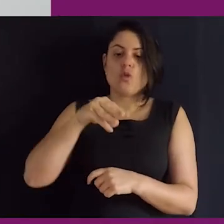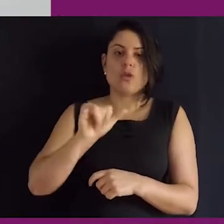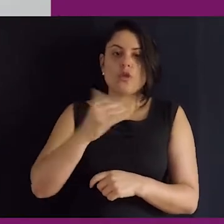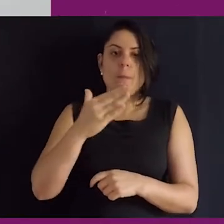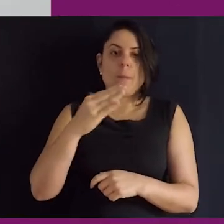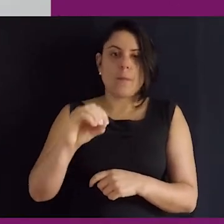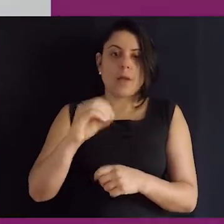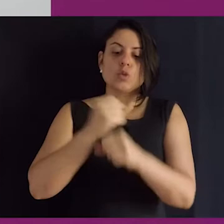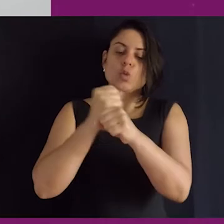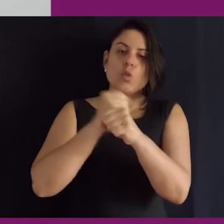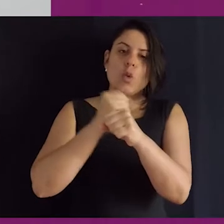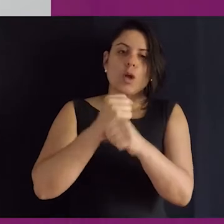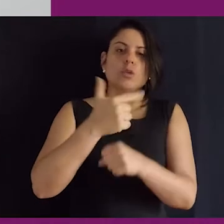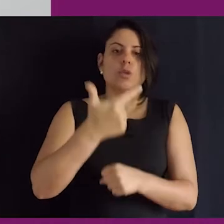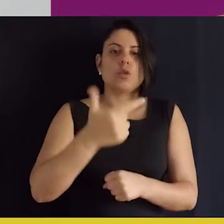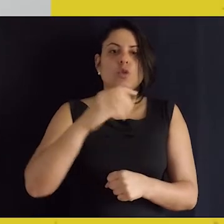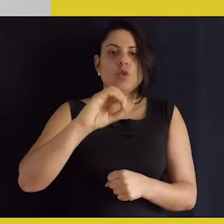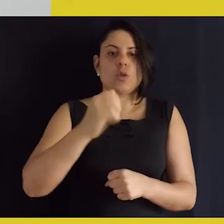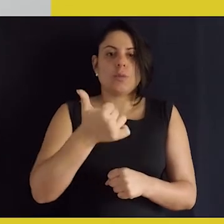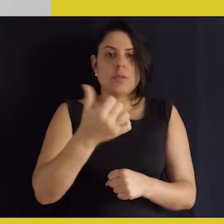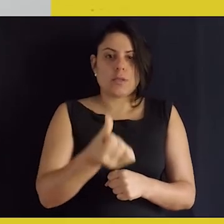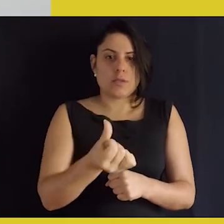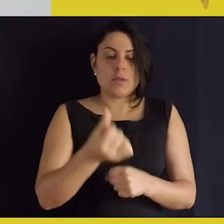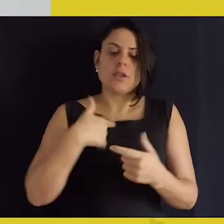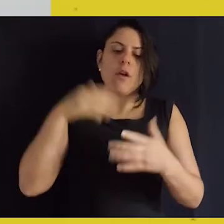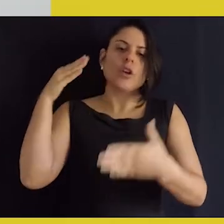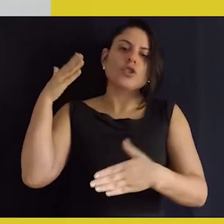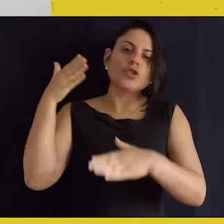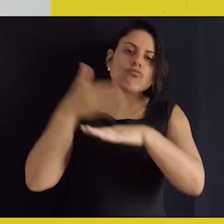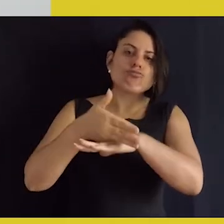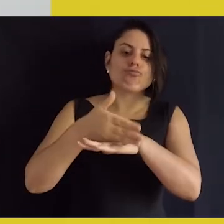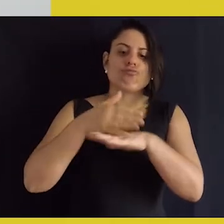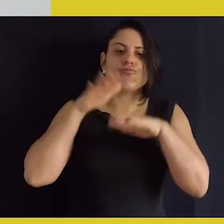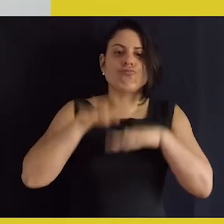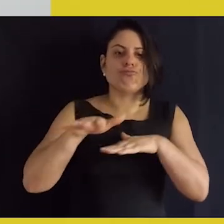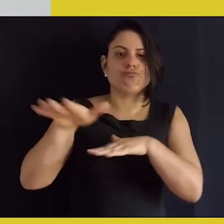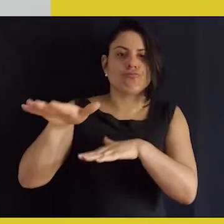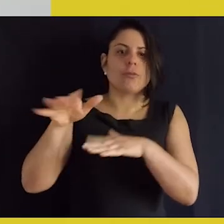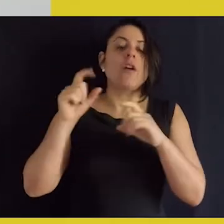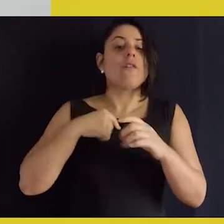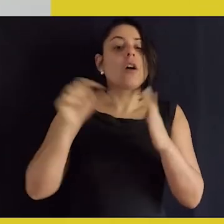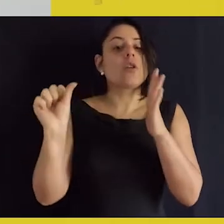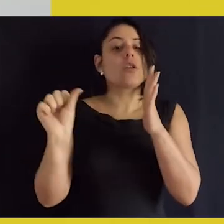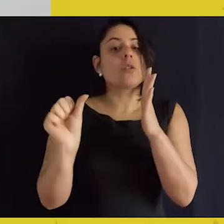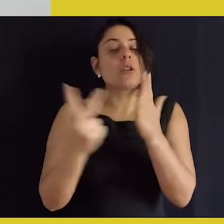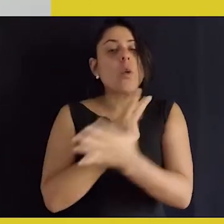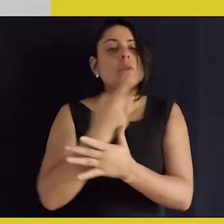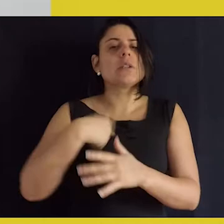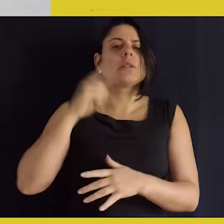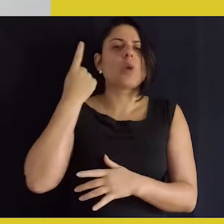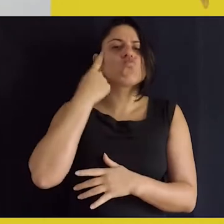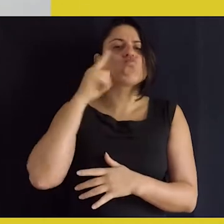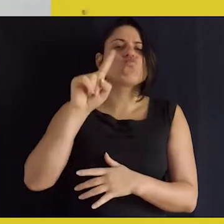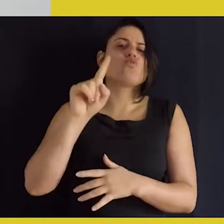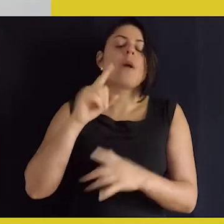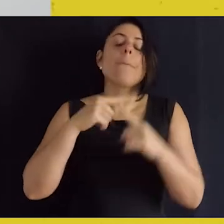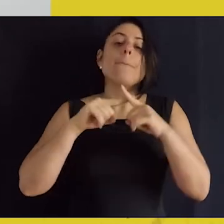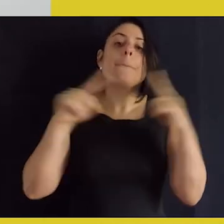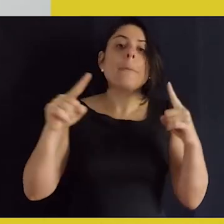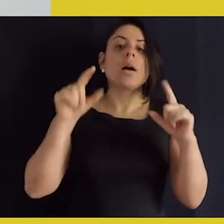em 2016. Foi uma ocupação que seria de um dia e